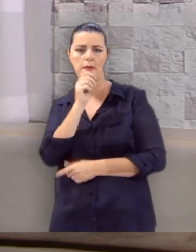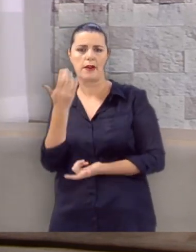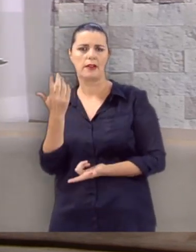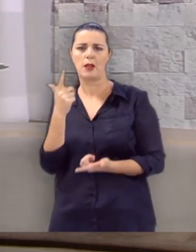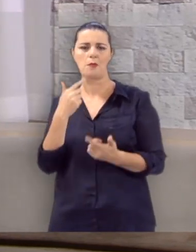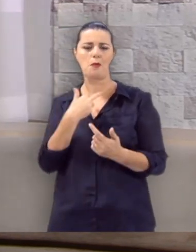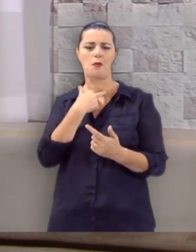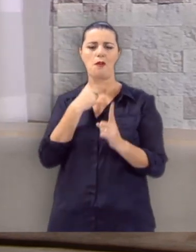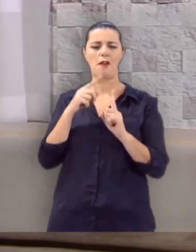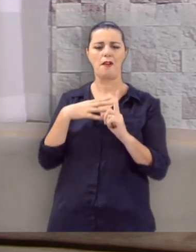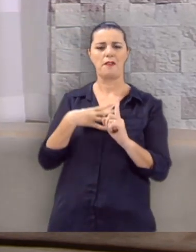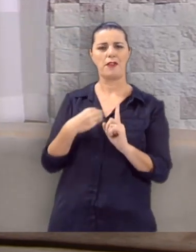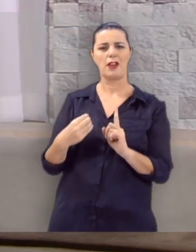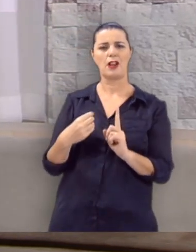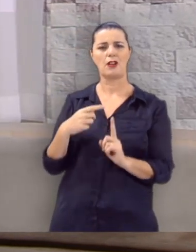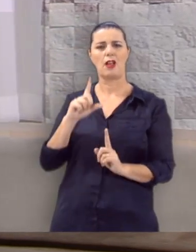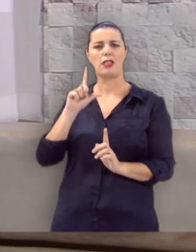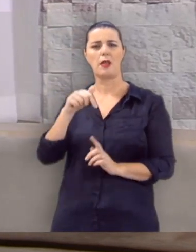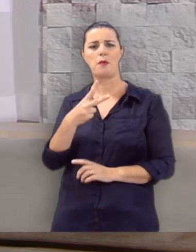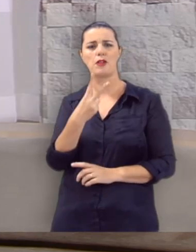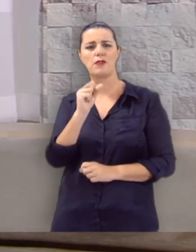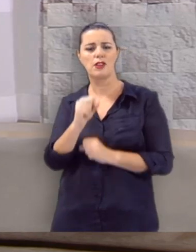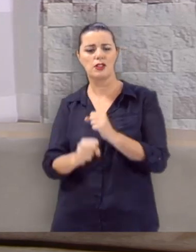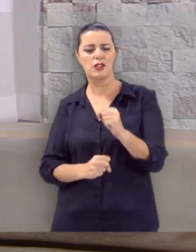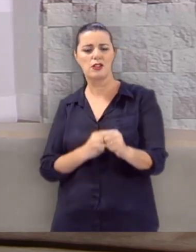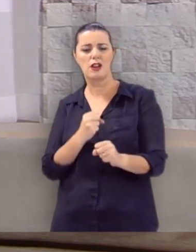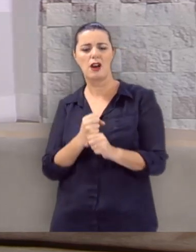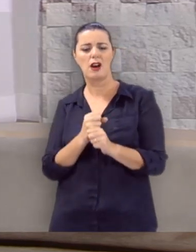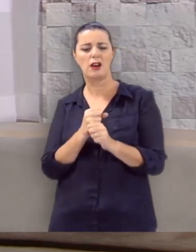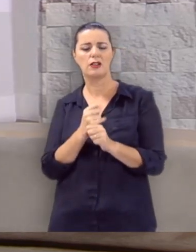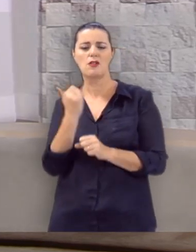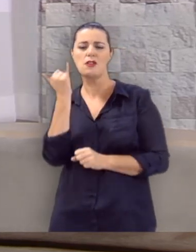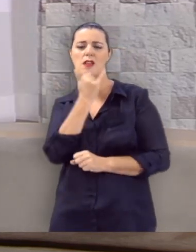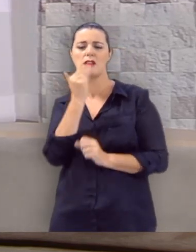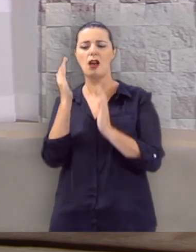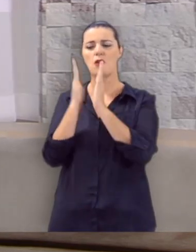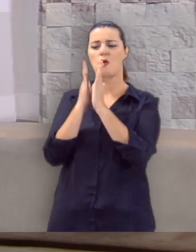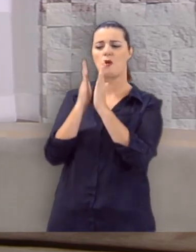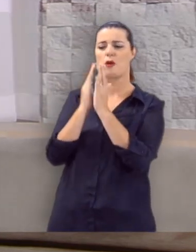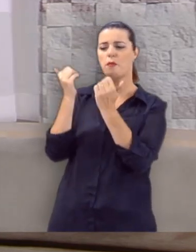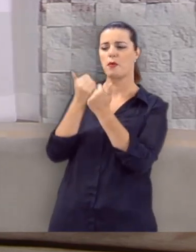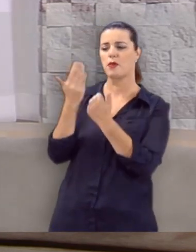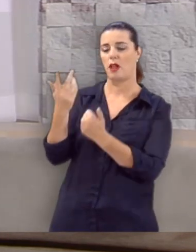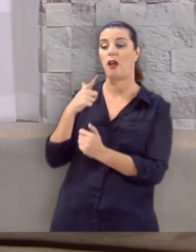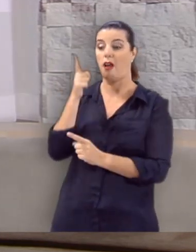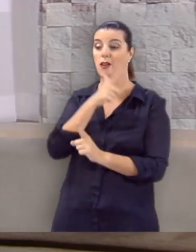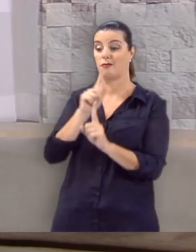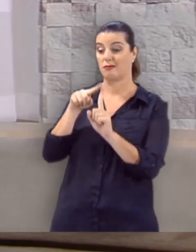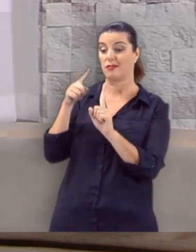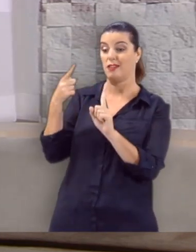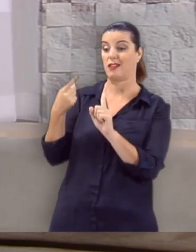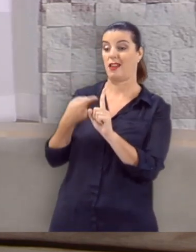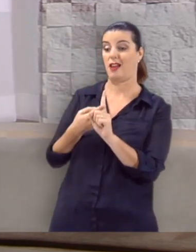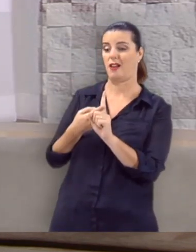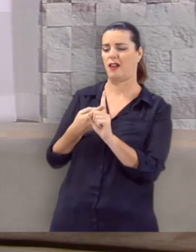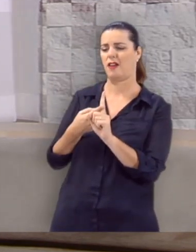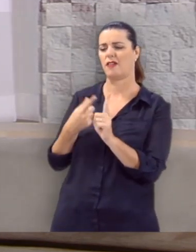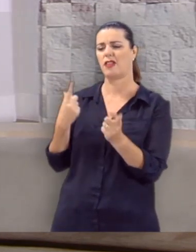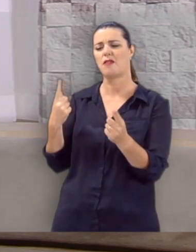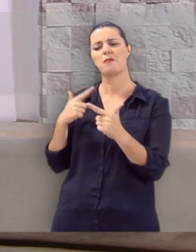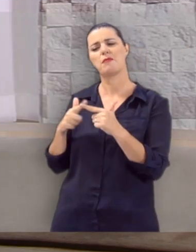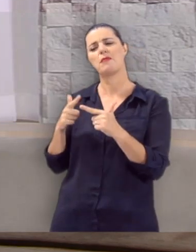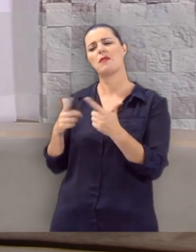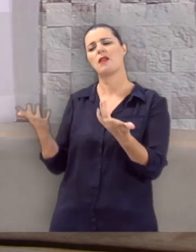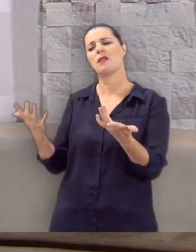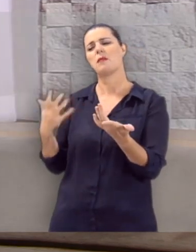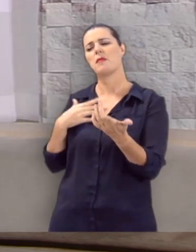Sua mãe era estéreo. E depois de vinte anos que Isaac orou por ela, ela ficou grávida e